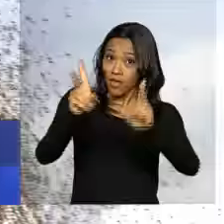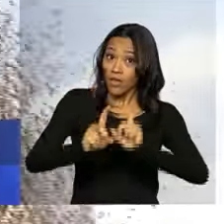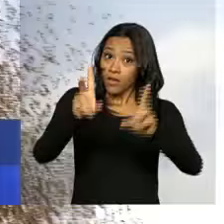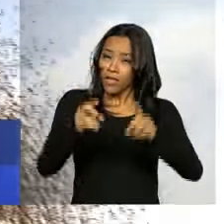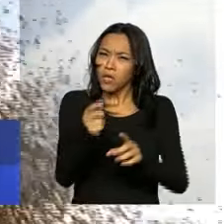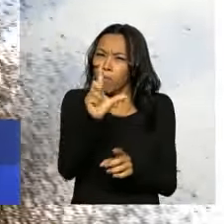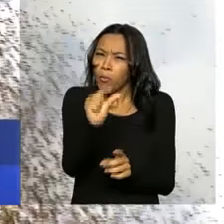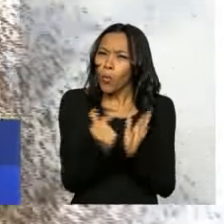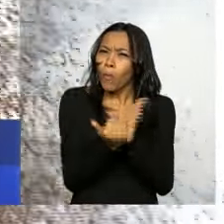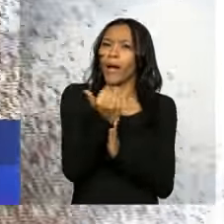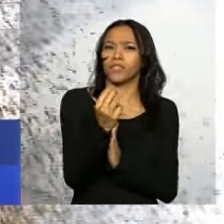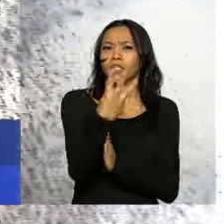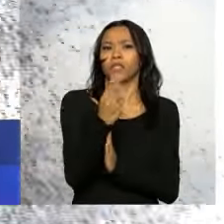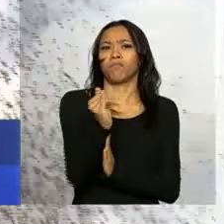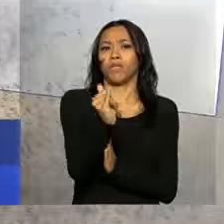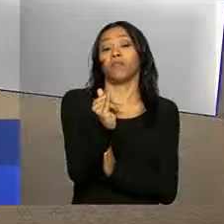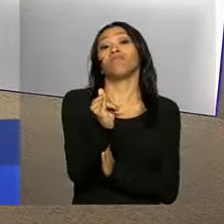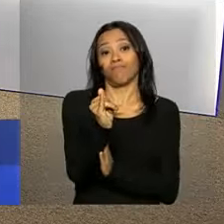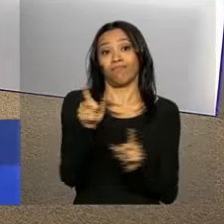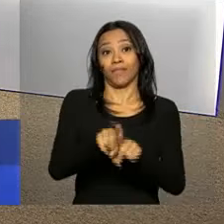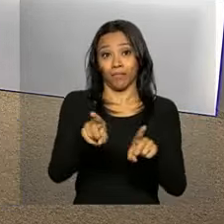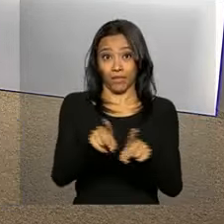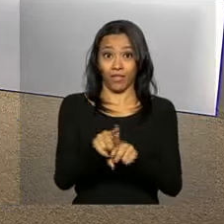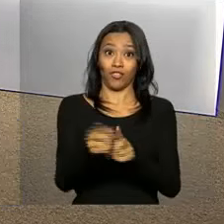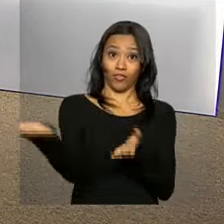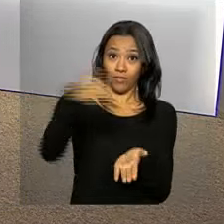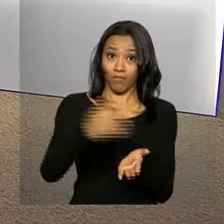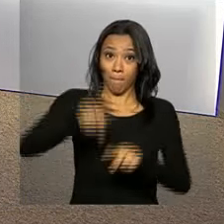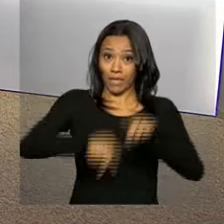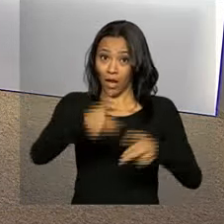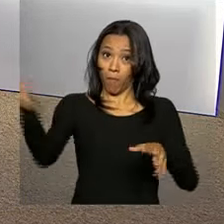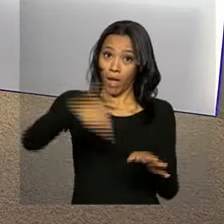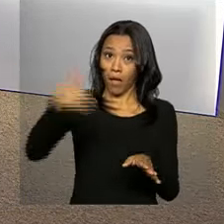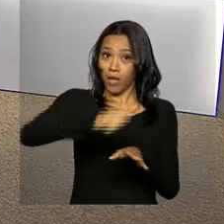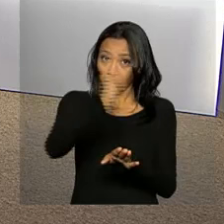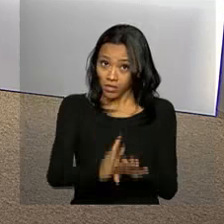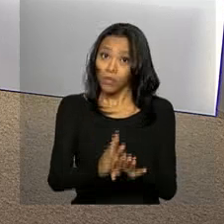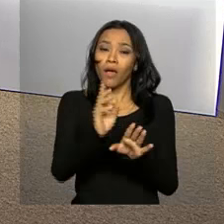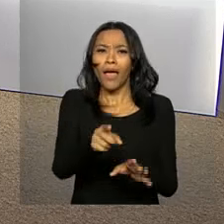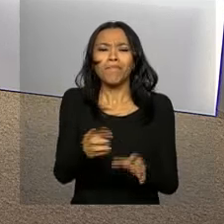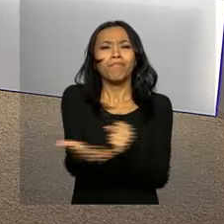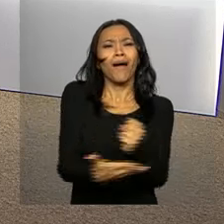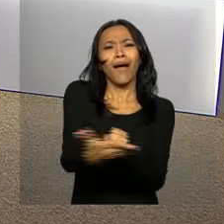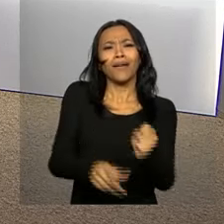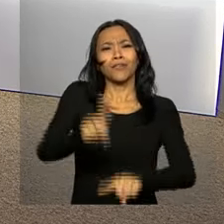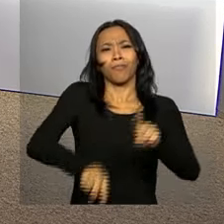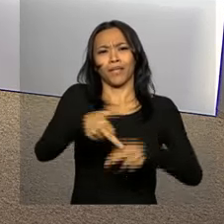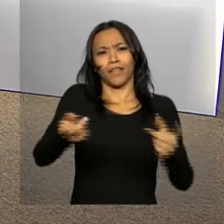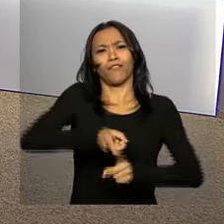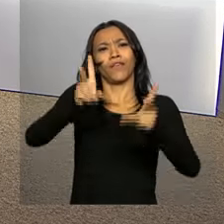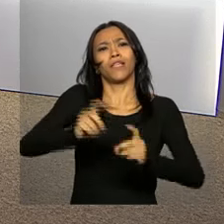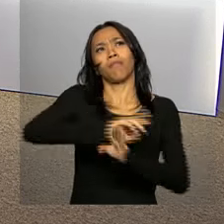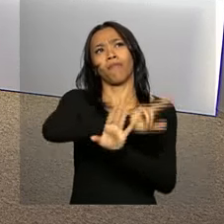e pouco mais de 3 bilhões em importações. O resultado se deve à venda de produtos básicos para outros países, em